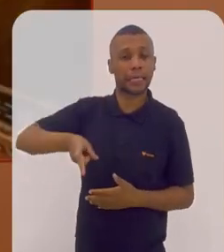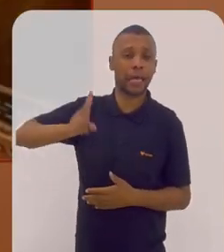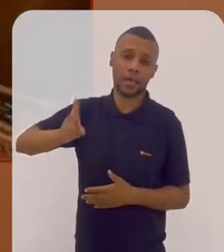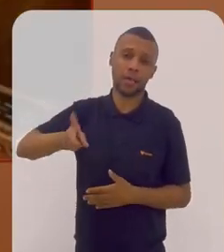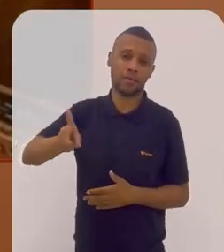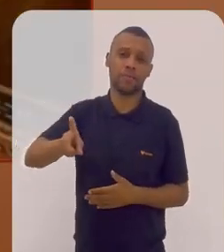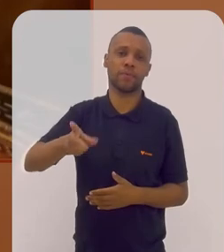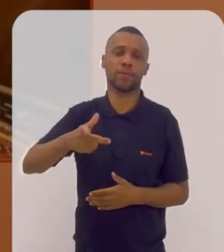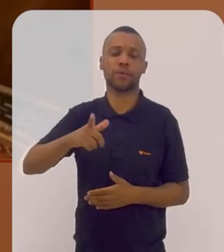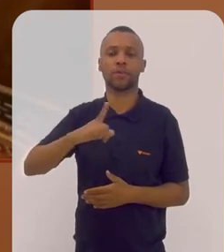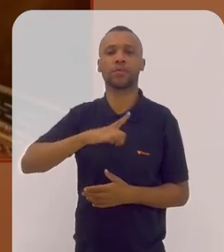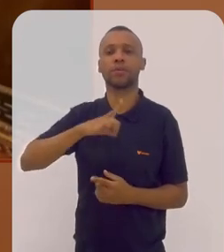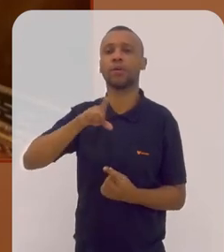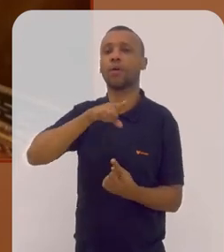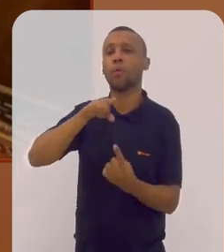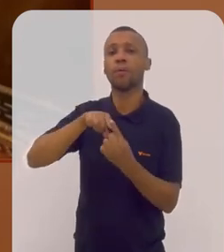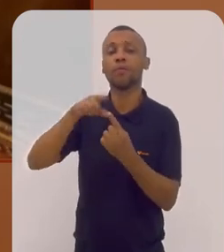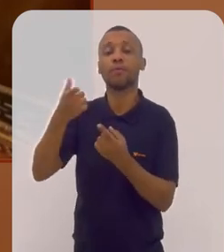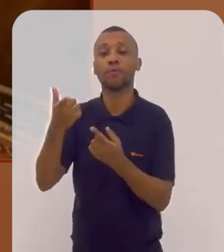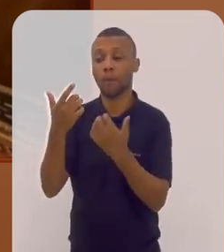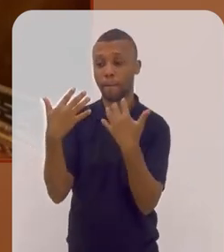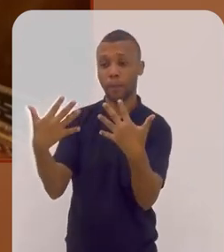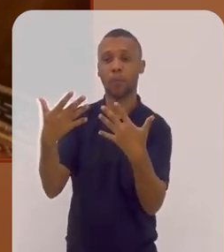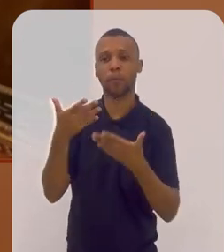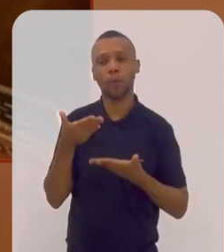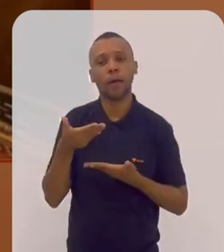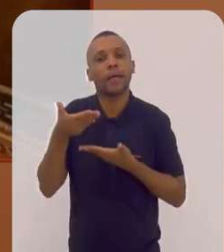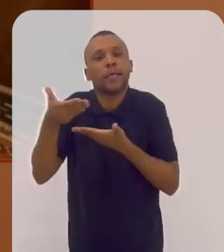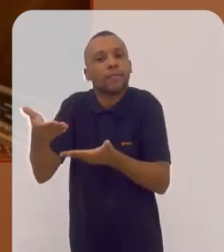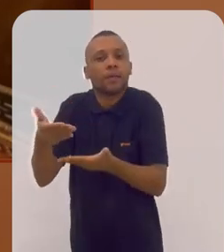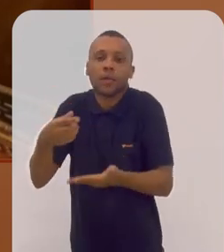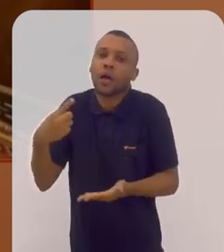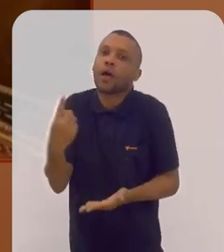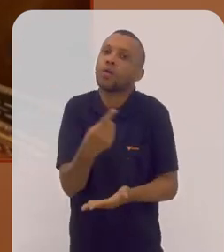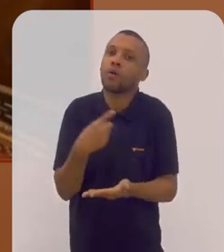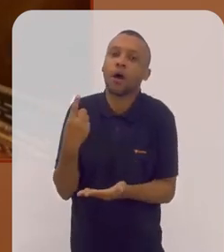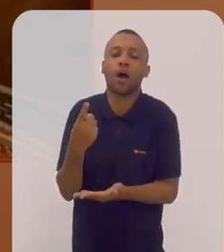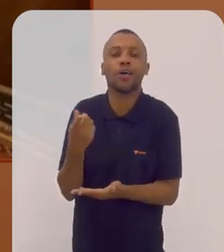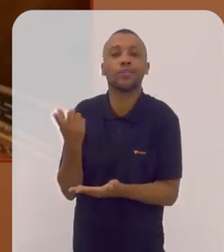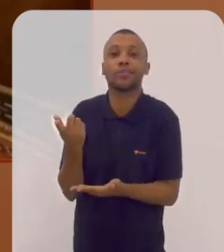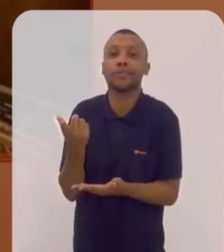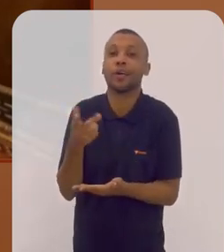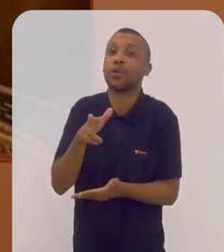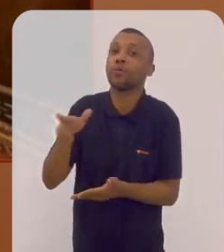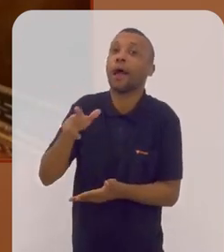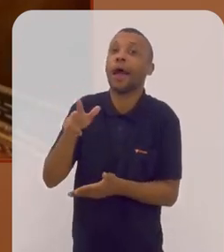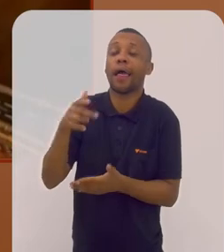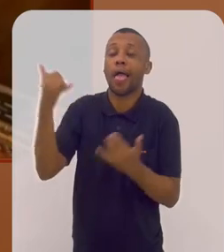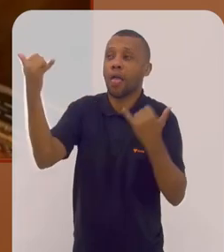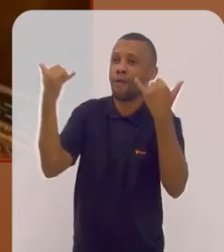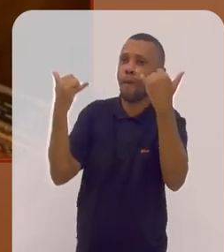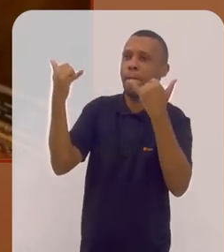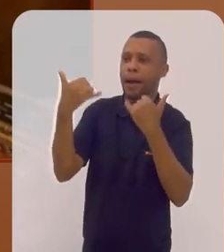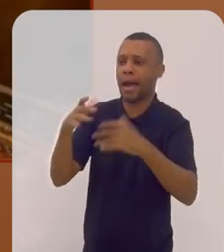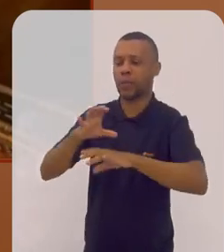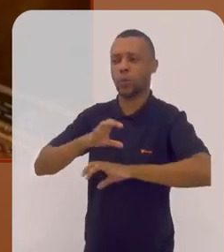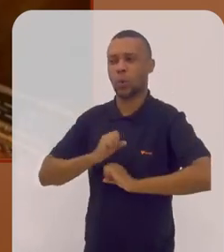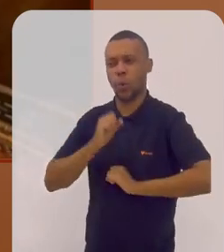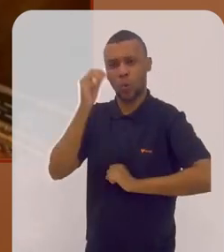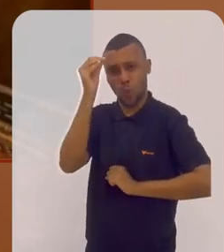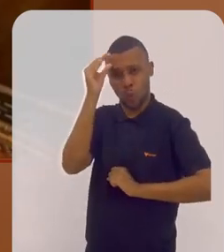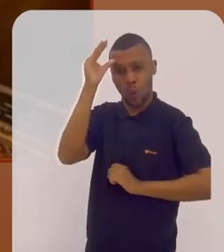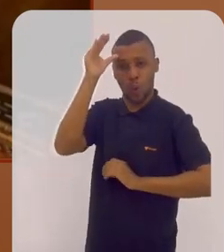sempre com uma receptividade por parte do público não informado, que muitas